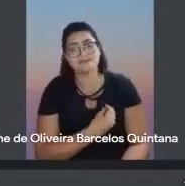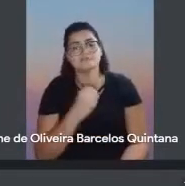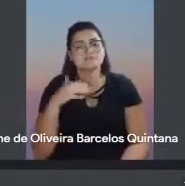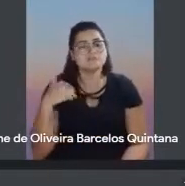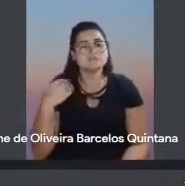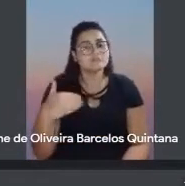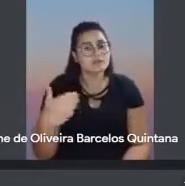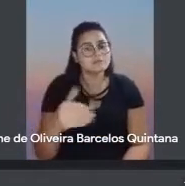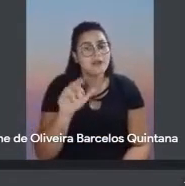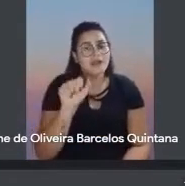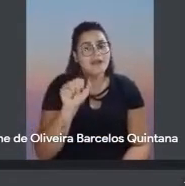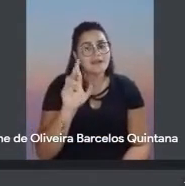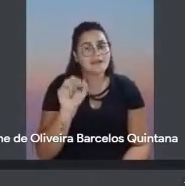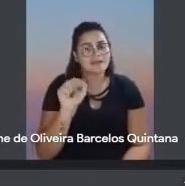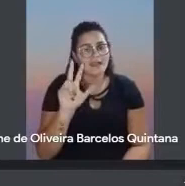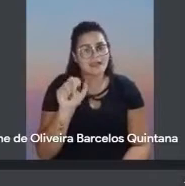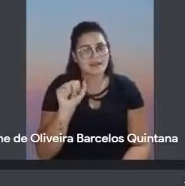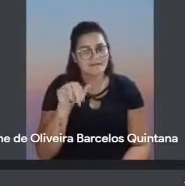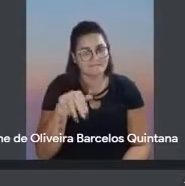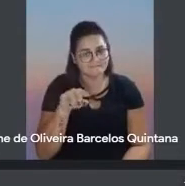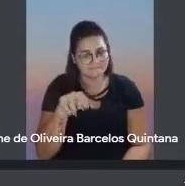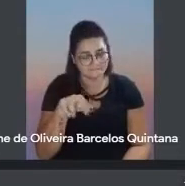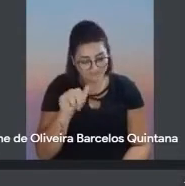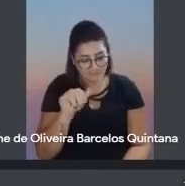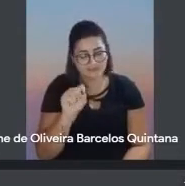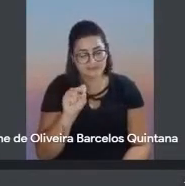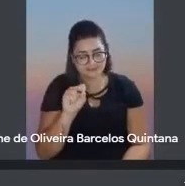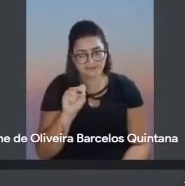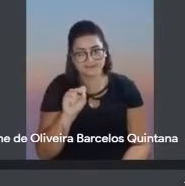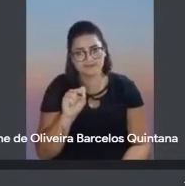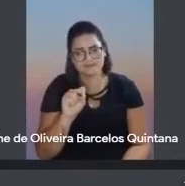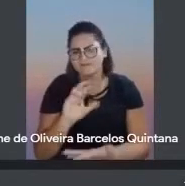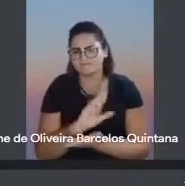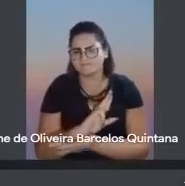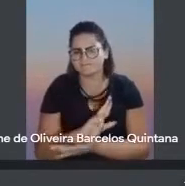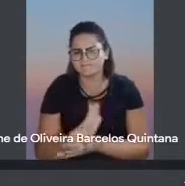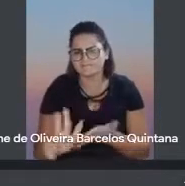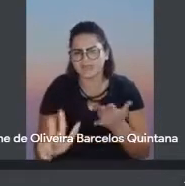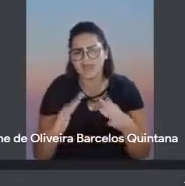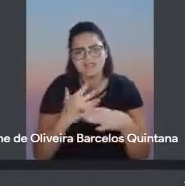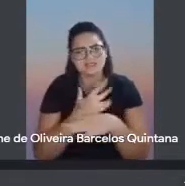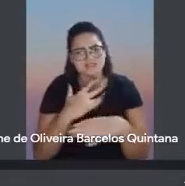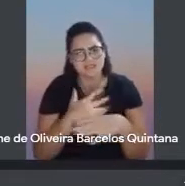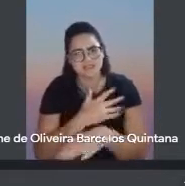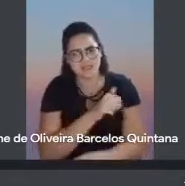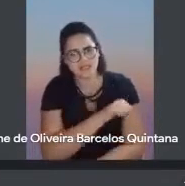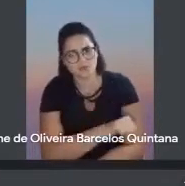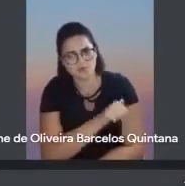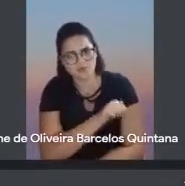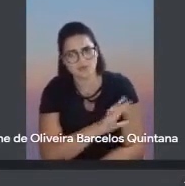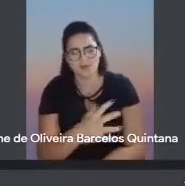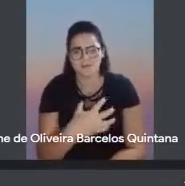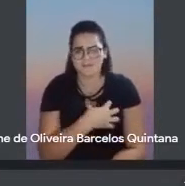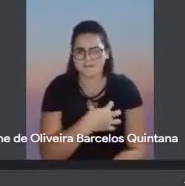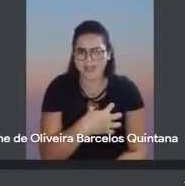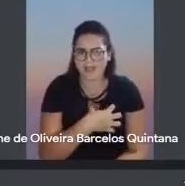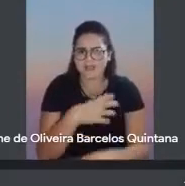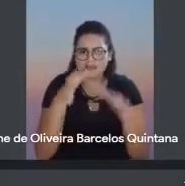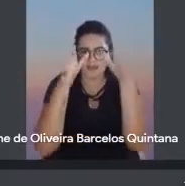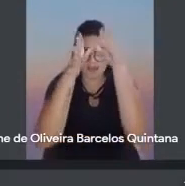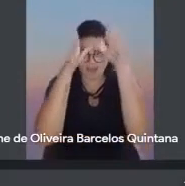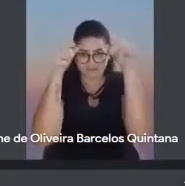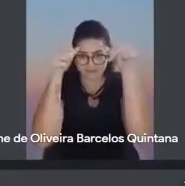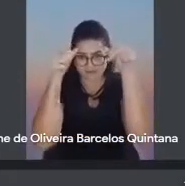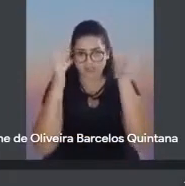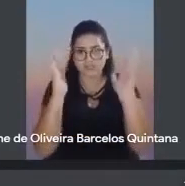caravanas, como várias cidades aqui do Rio de Janeiro e da Bahia e da Amazônia que já começaram